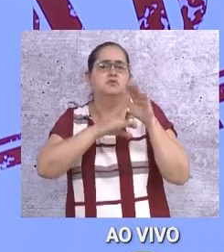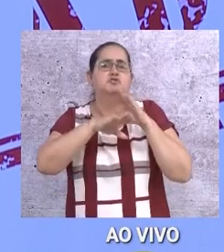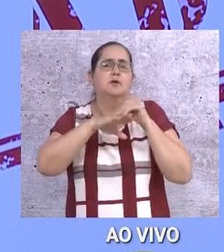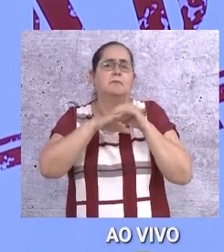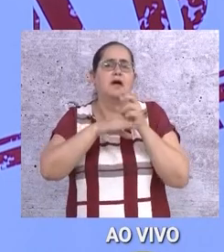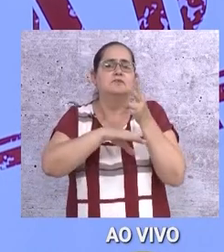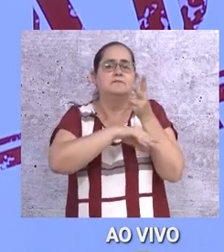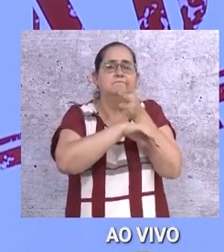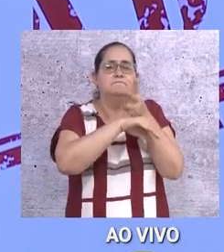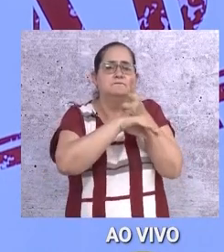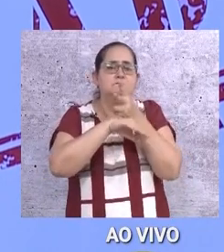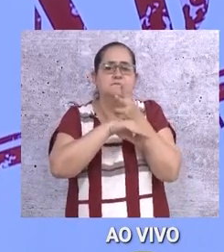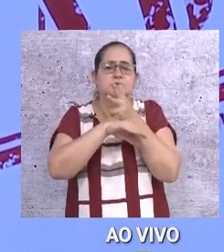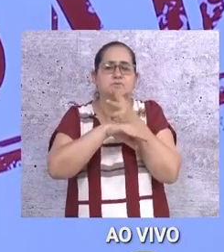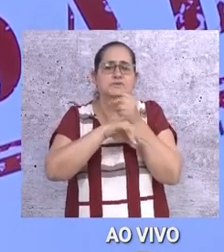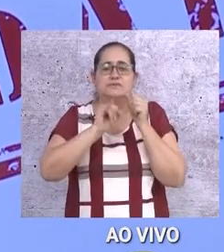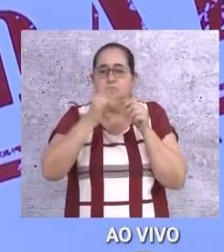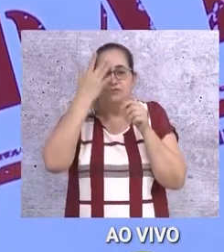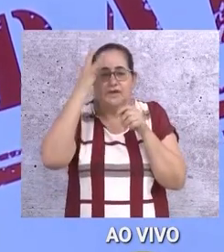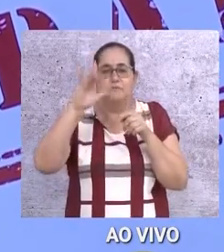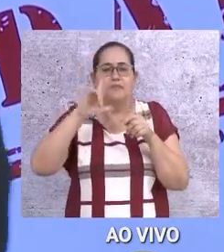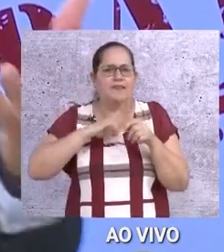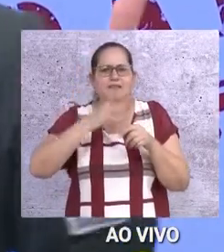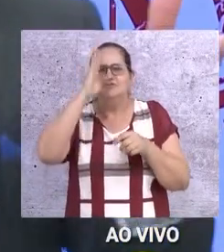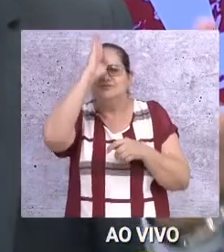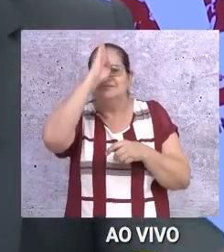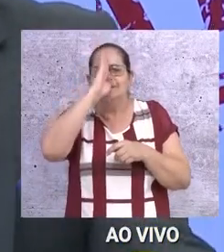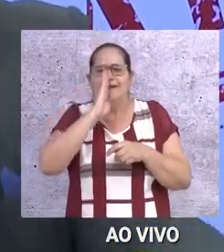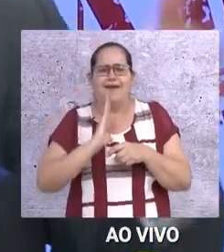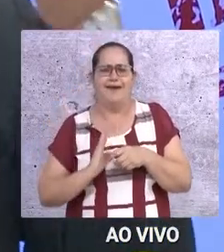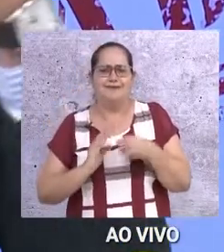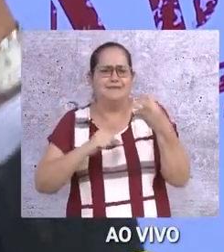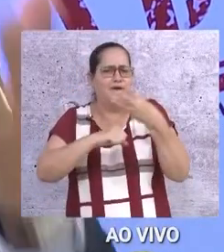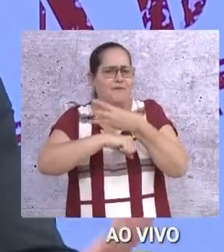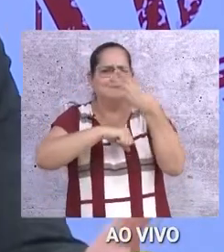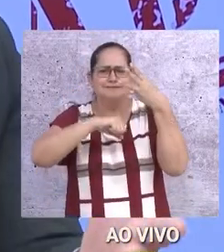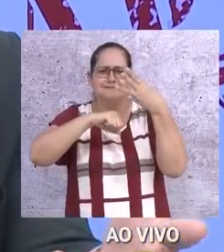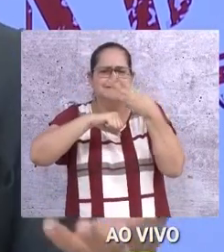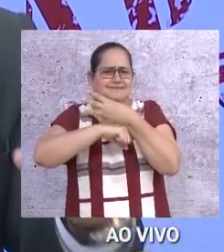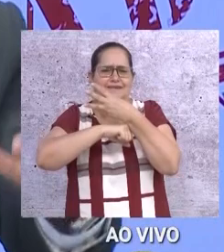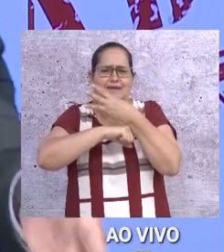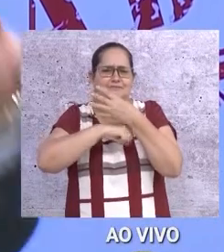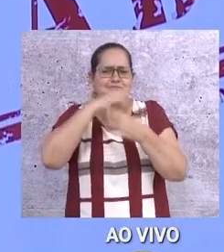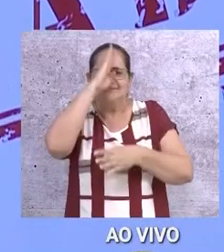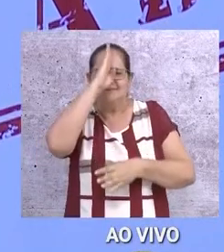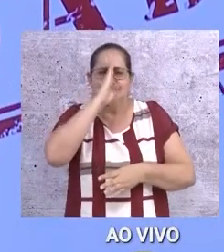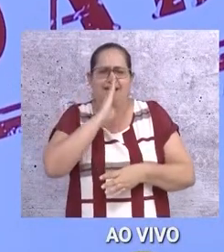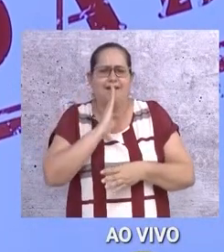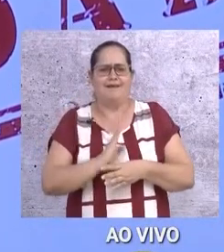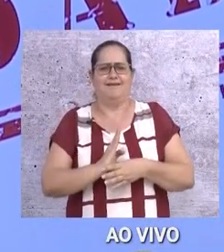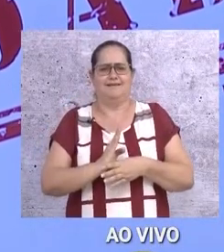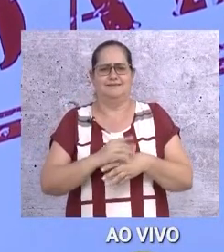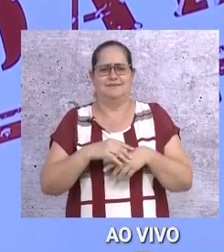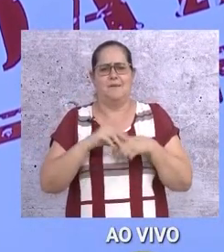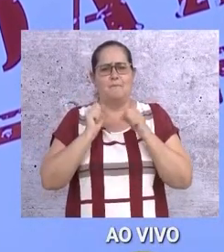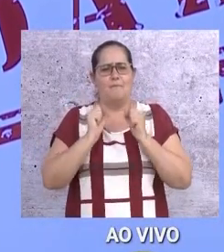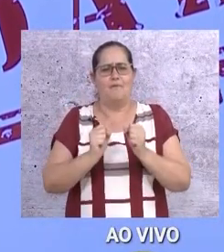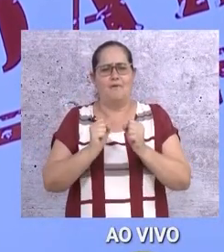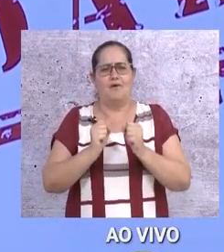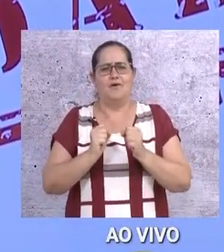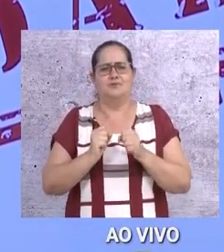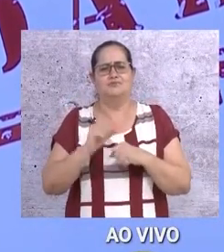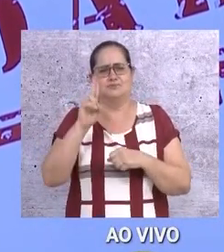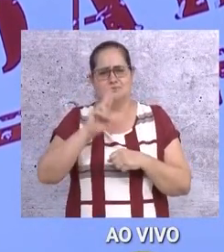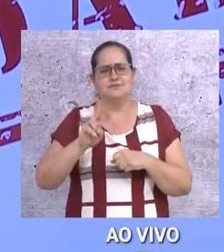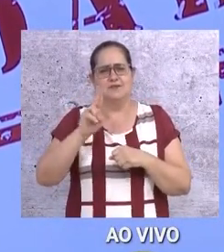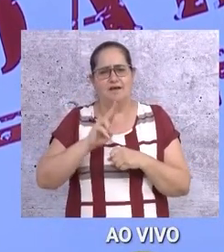audiovisual? Se vocês não sabem, é de graça o tal do WhatsApp. É de graça ainda a ligação,